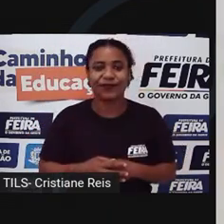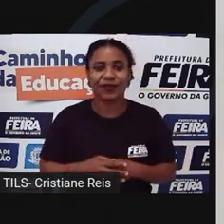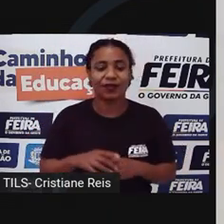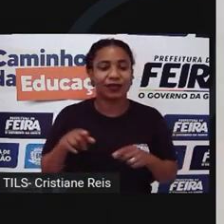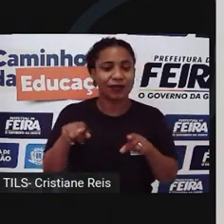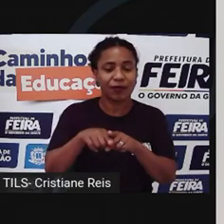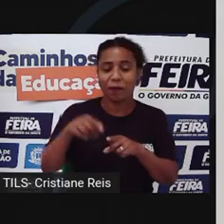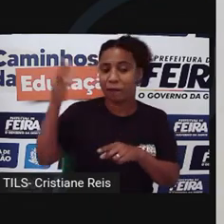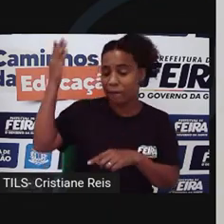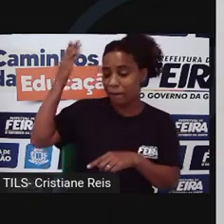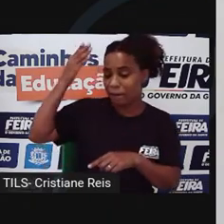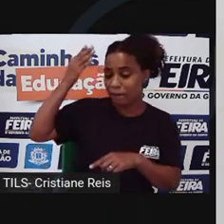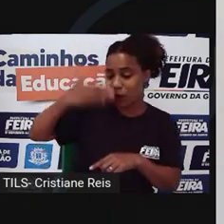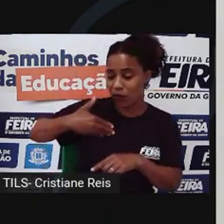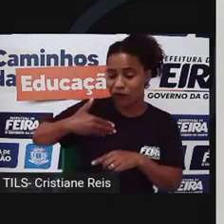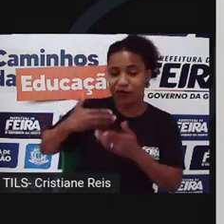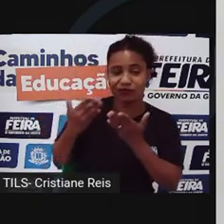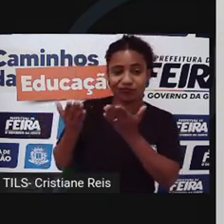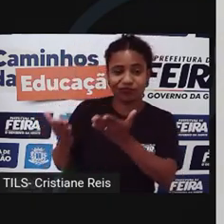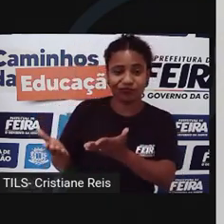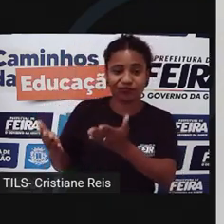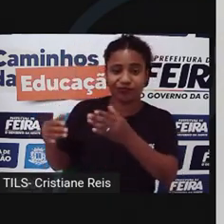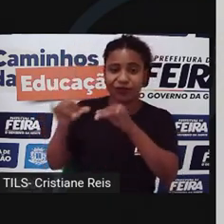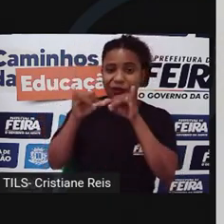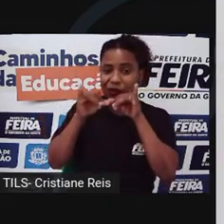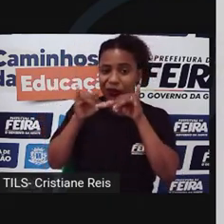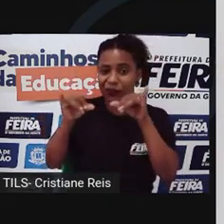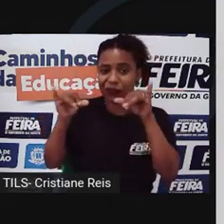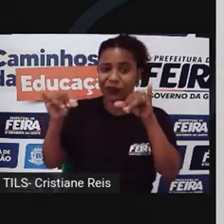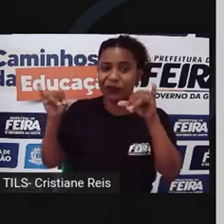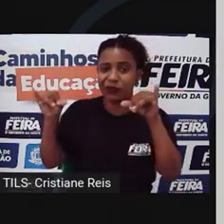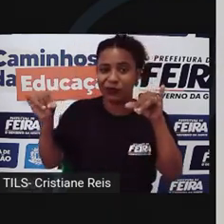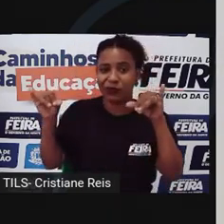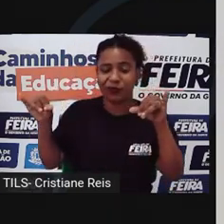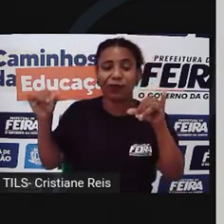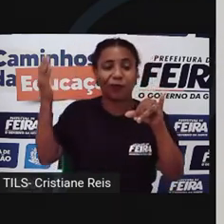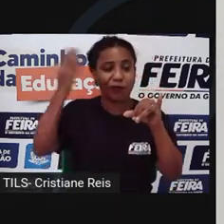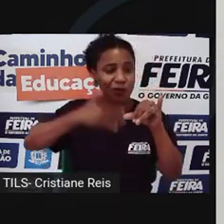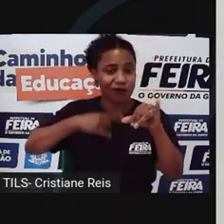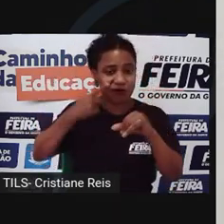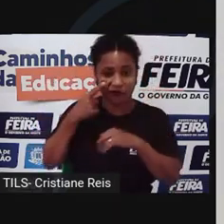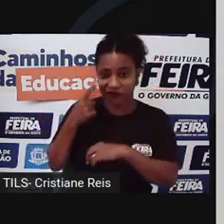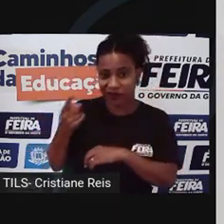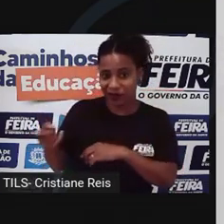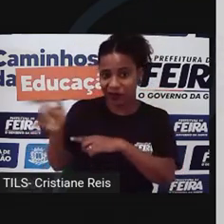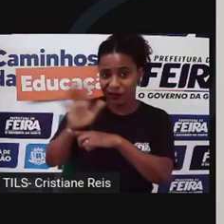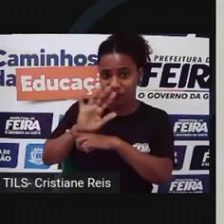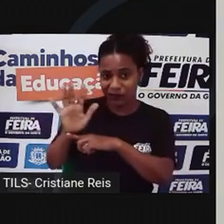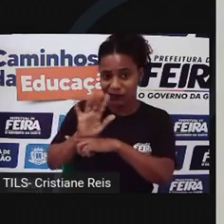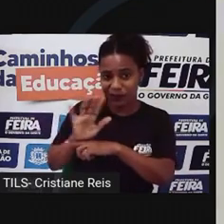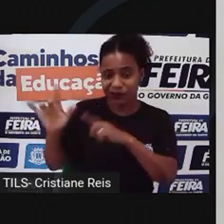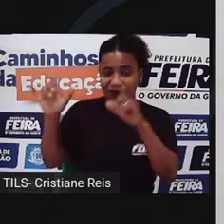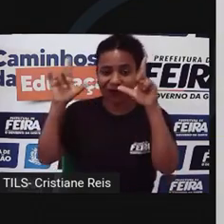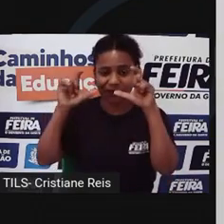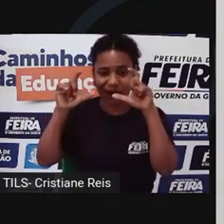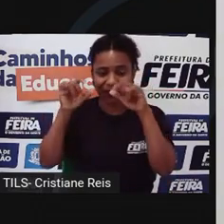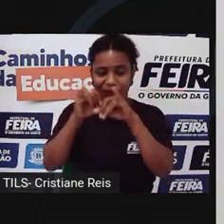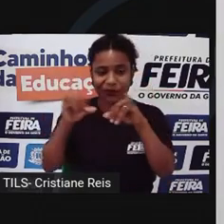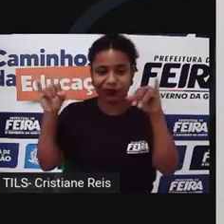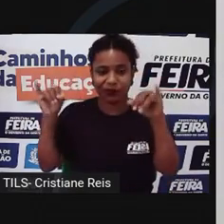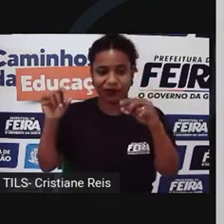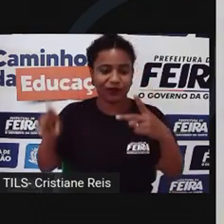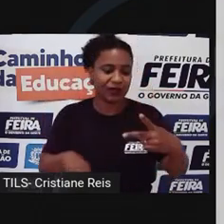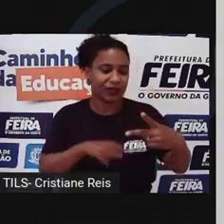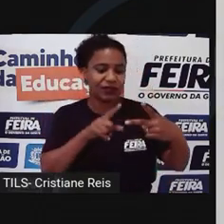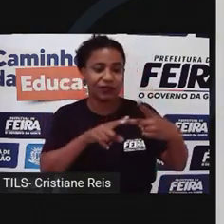publicação que vincula a sua imagem sem a sua autorização. Segundo, se foi para fins comerciais